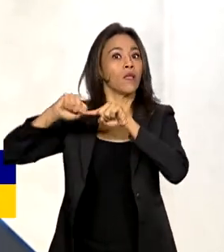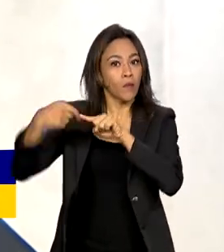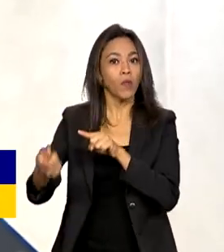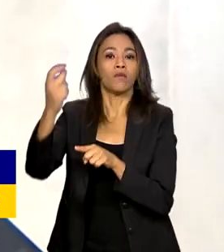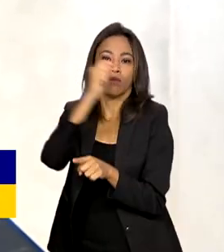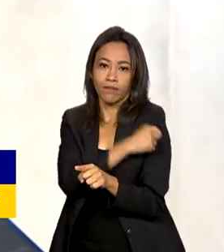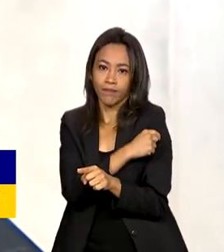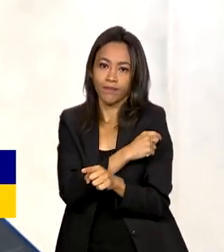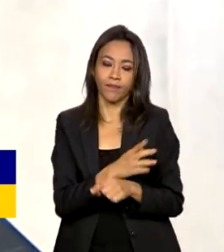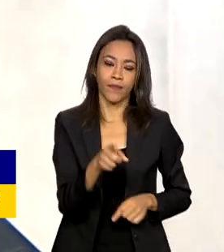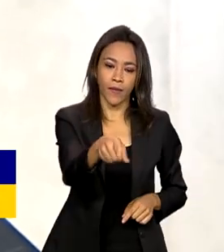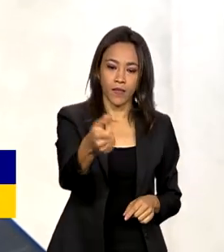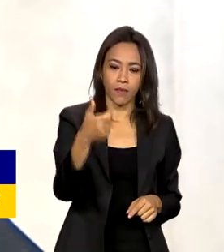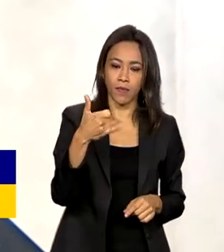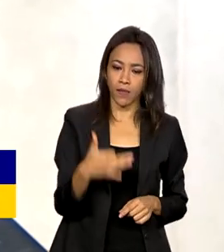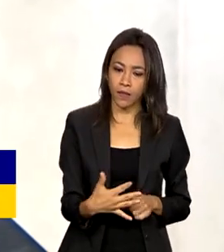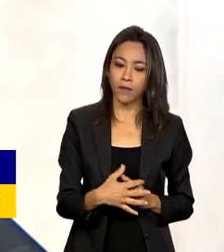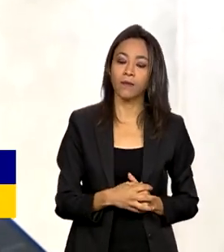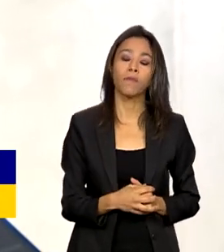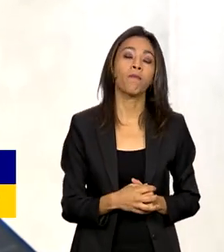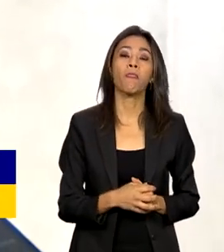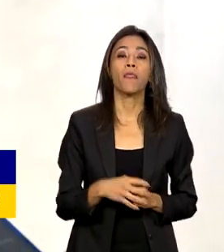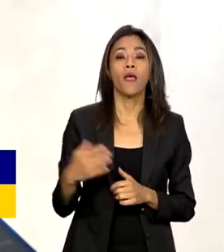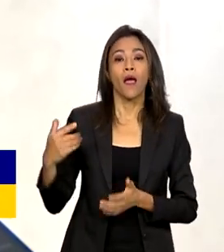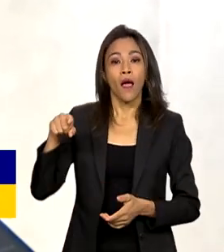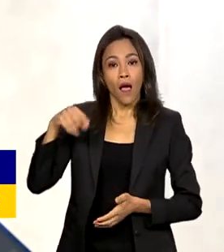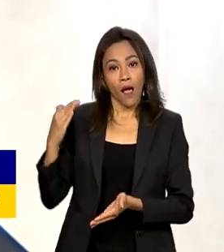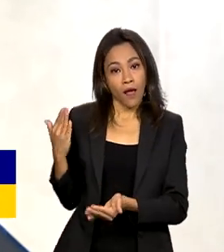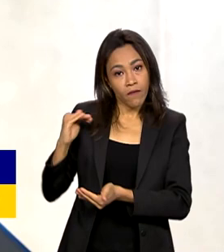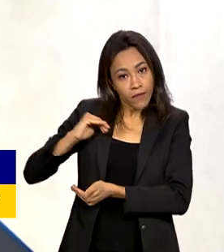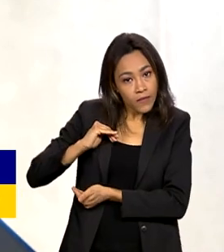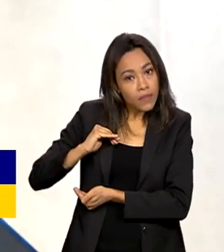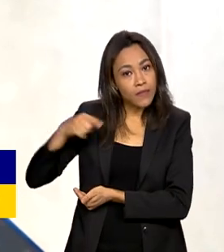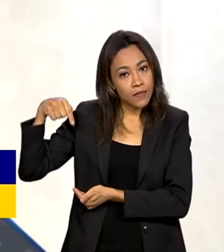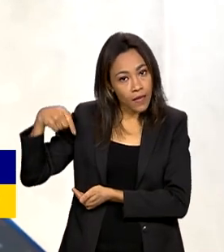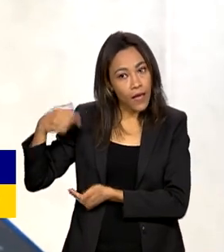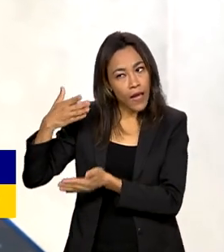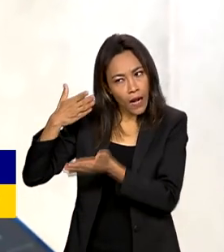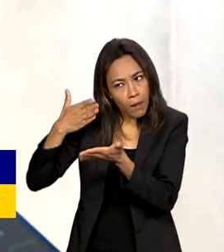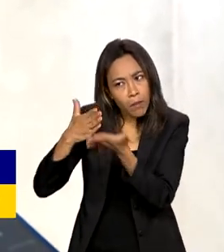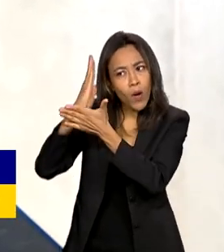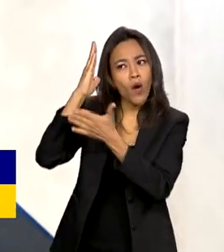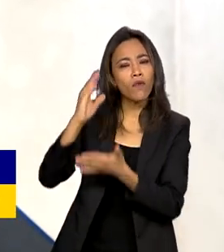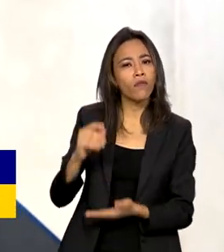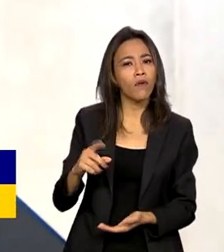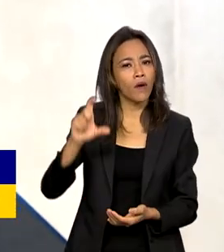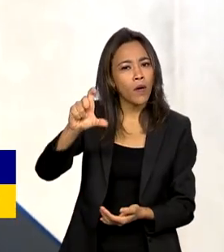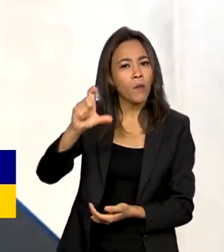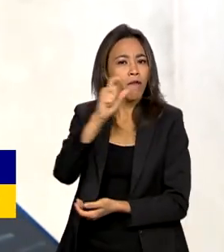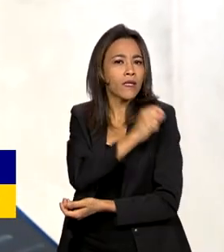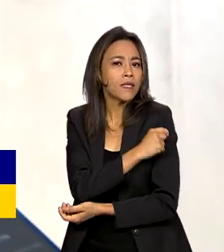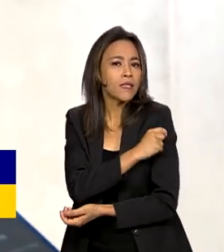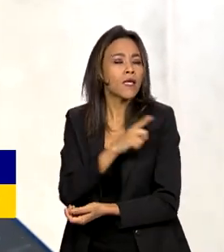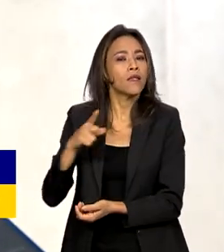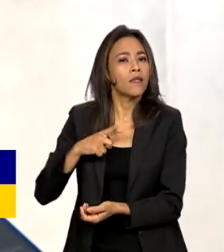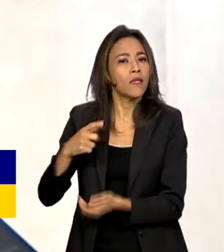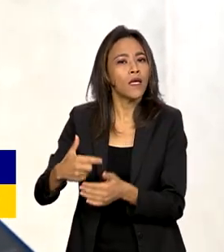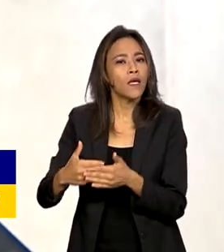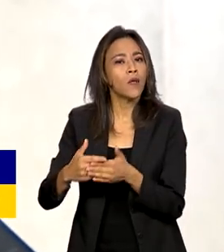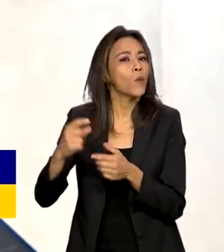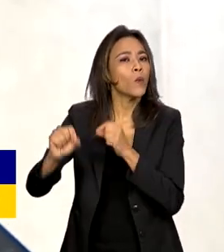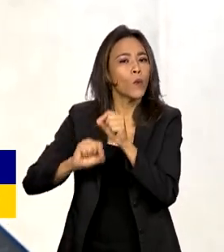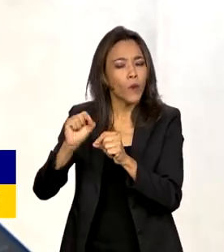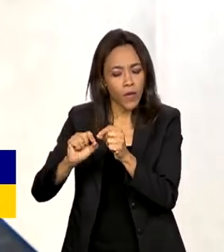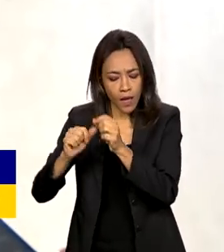nossa agência regulatória, a nossa Anvisa, aprova uma vacina, essa vacina passa por todo o processo